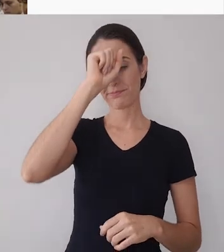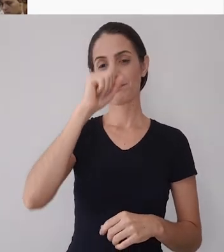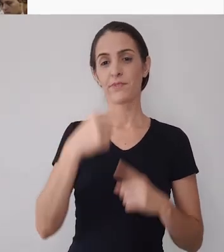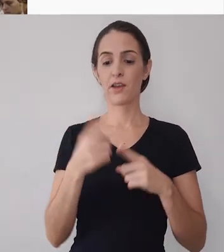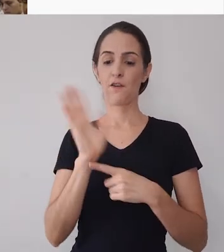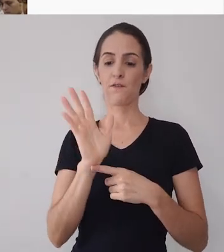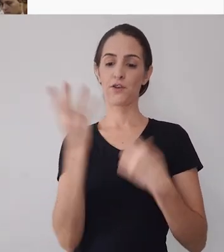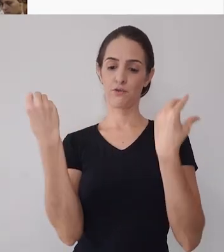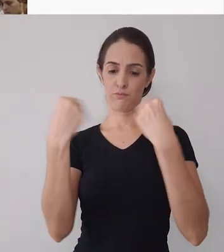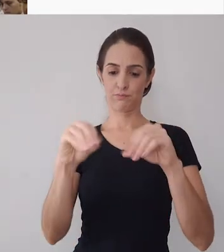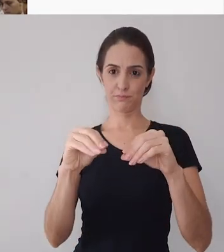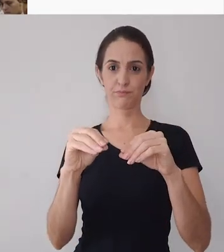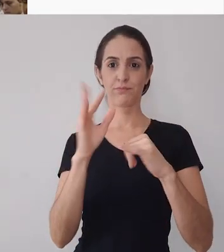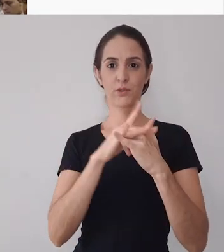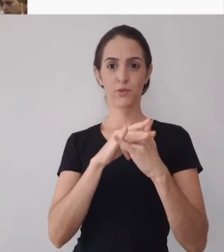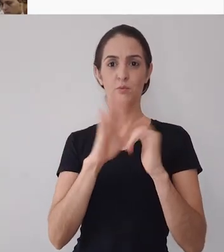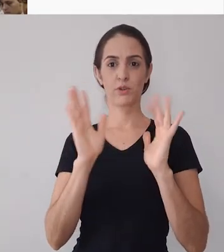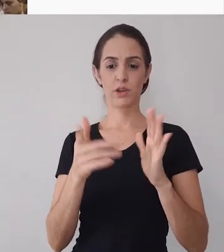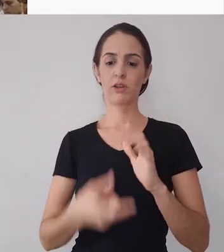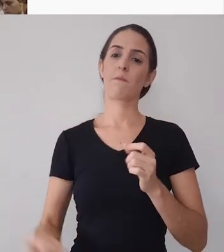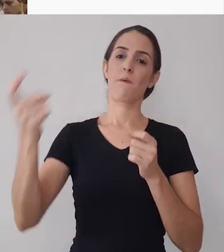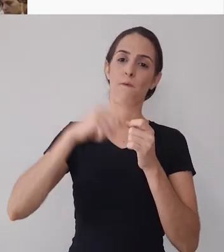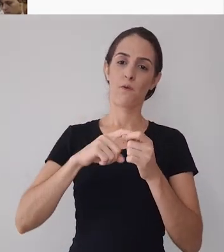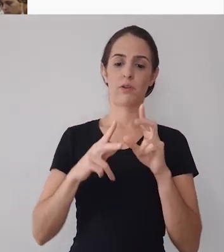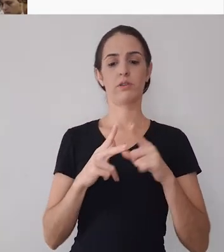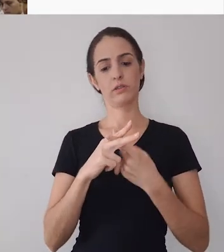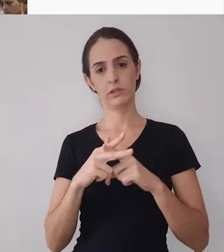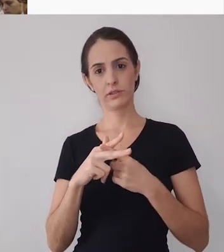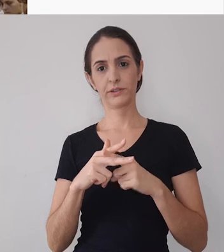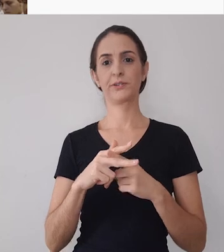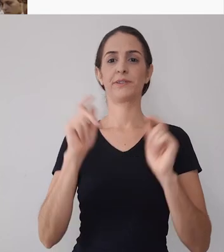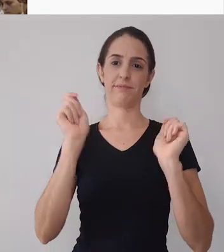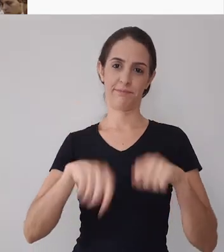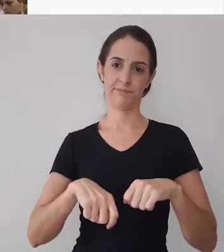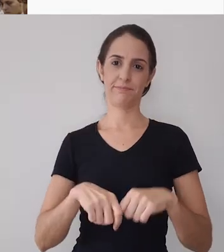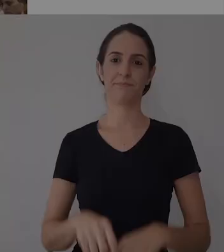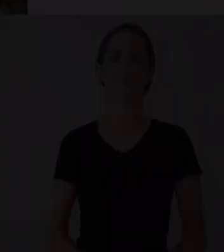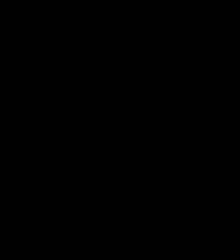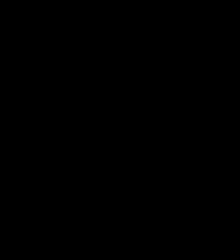pode já tendo jogado o vídeo no seu canal do youtube fazer as edições aqui no canal mesmo